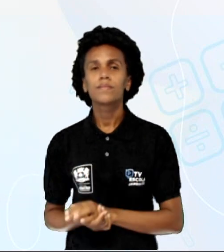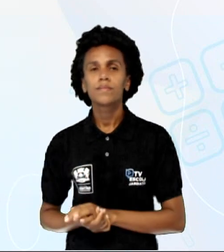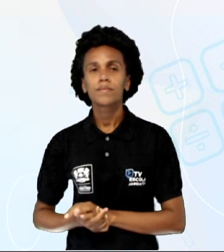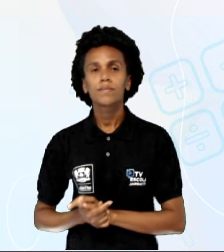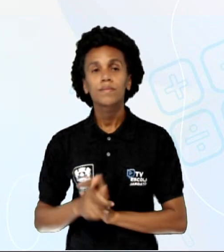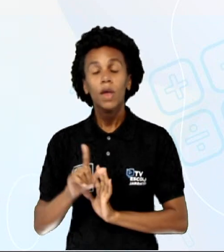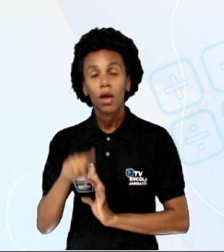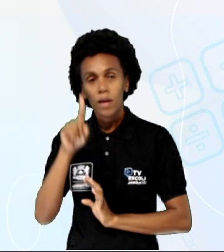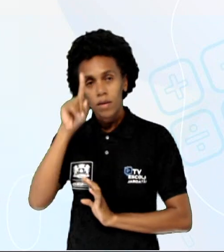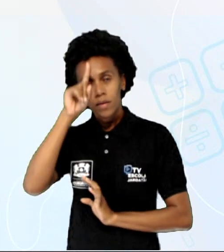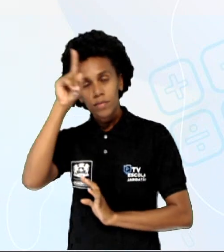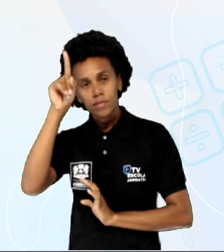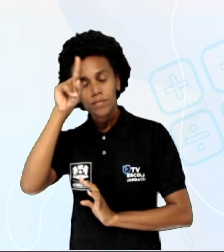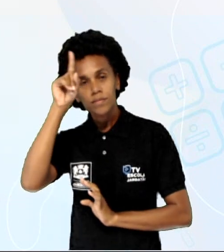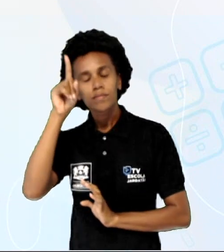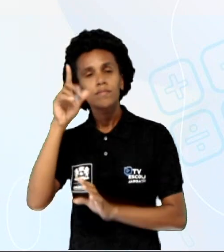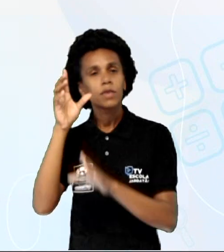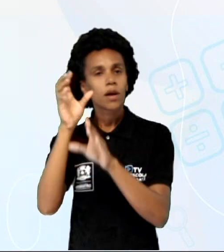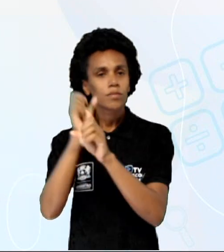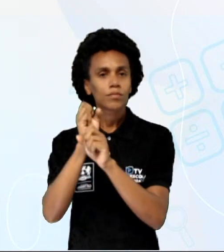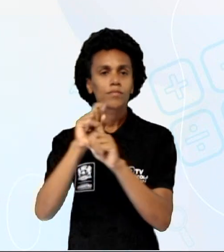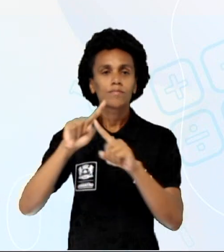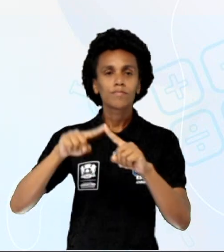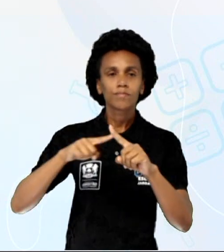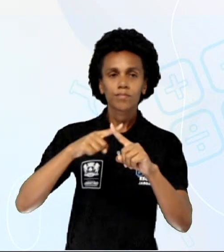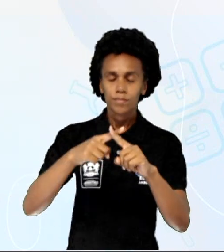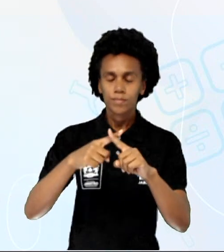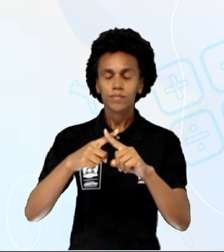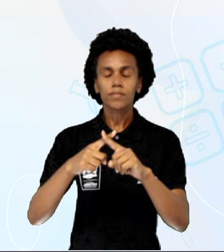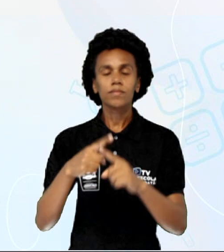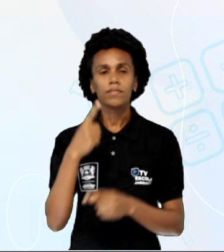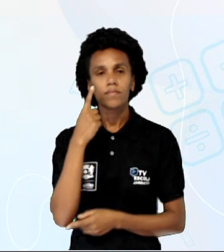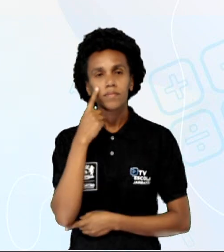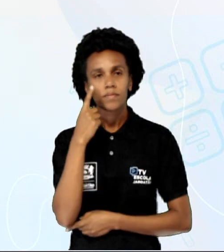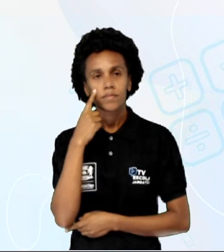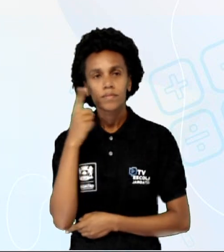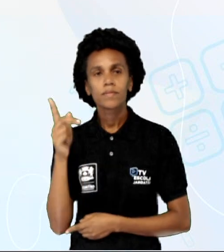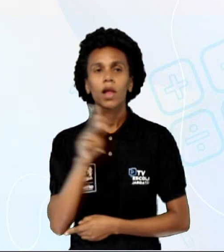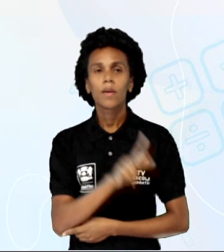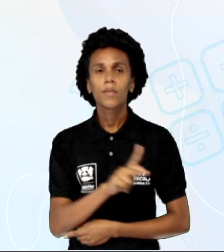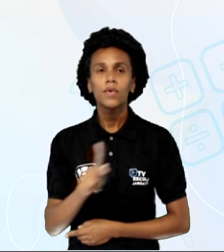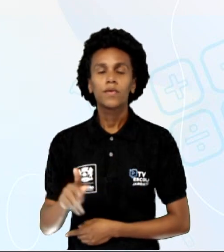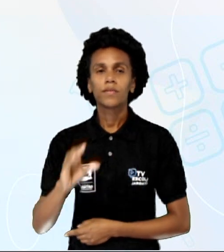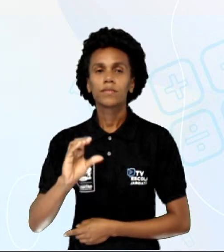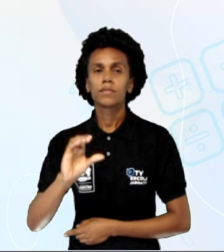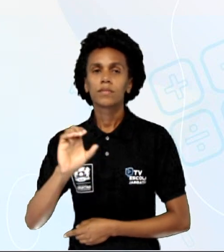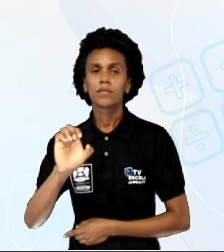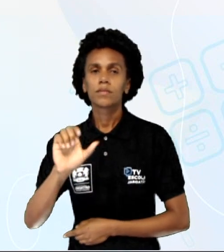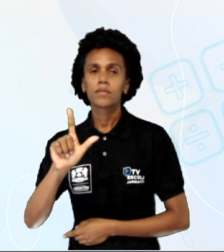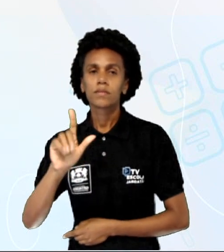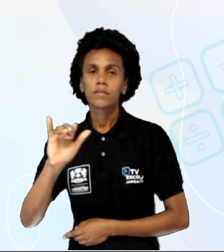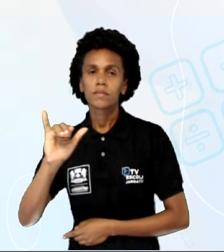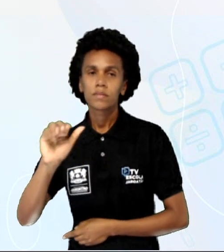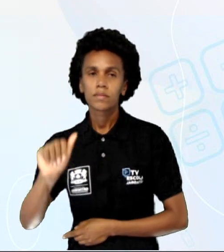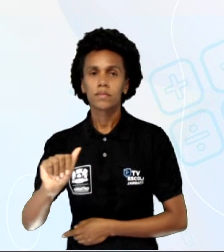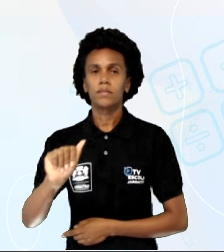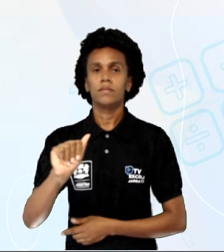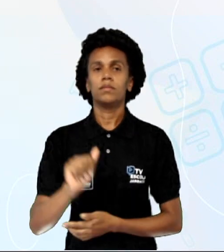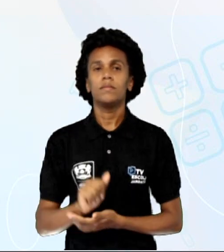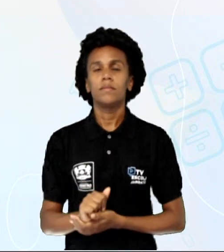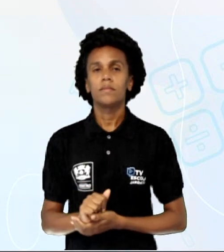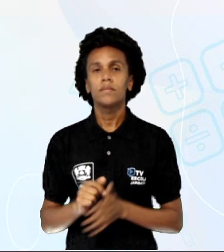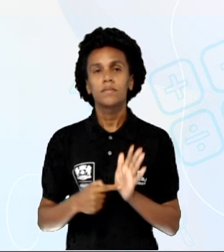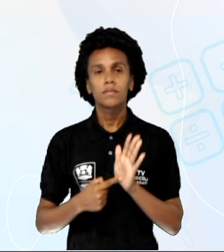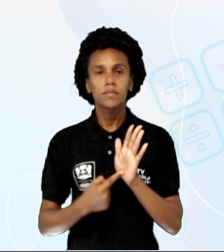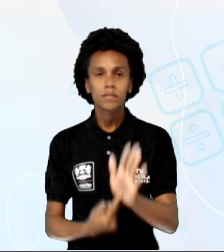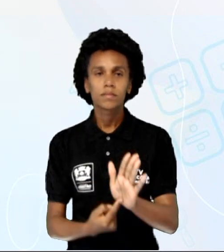operação da multiplicação, né? Vê, a professora Célia apresentou a seguinte conta de multiplicar para os